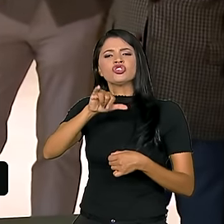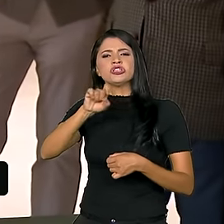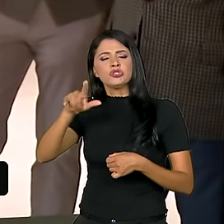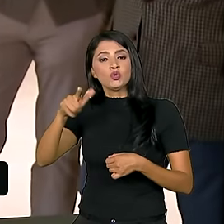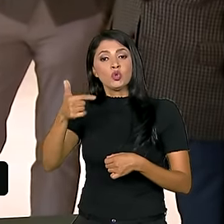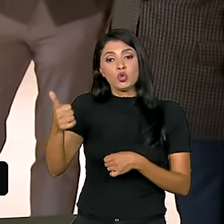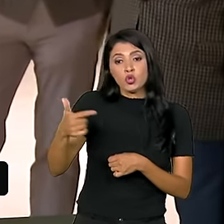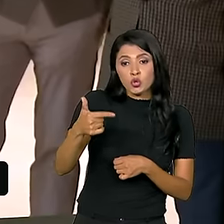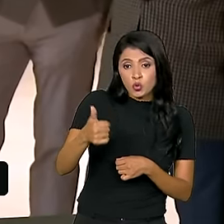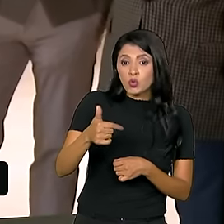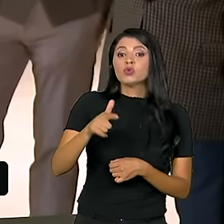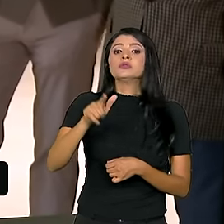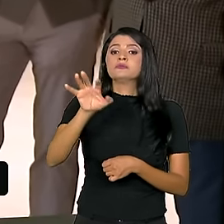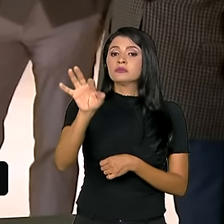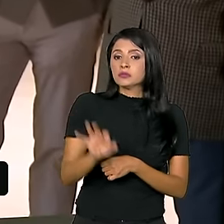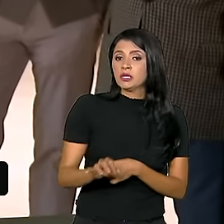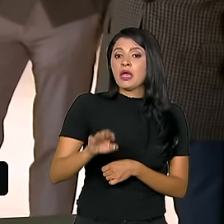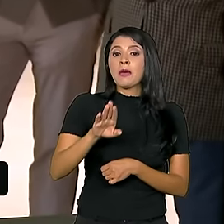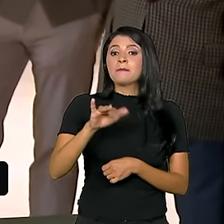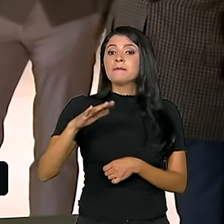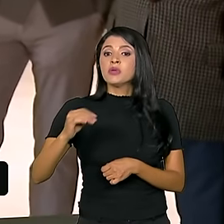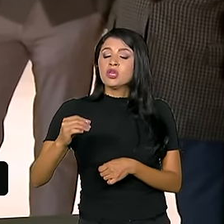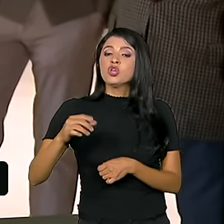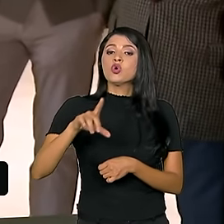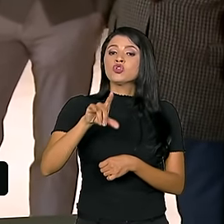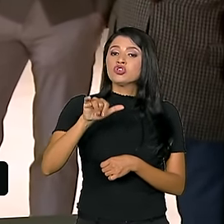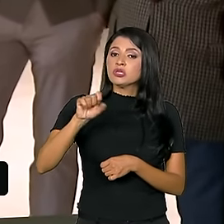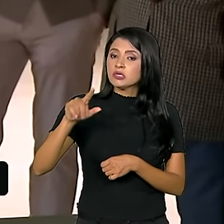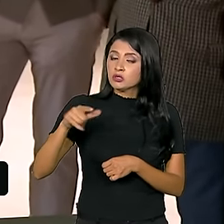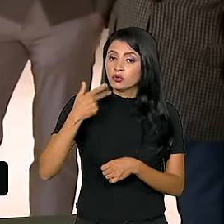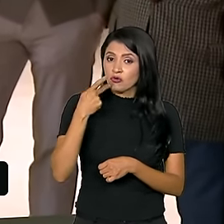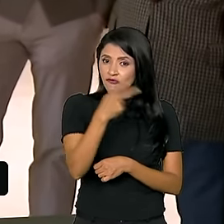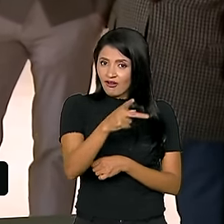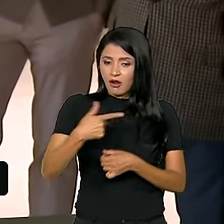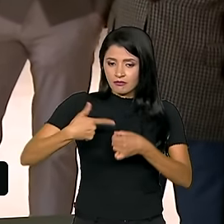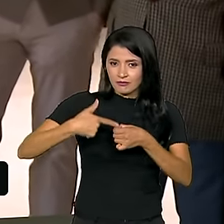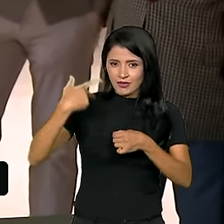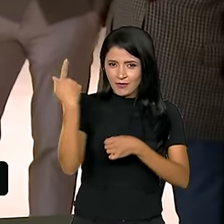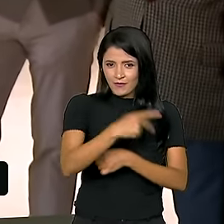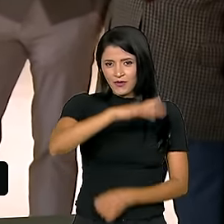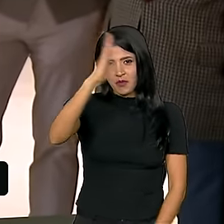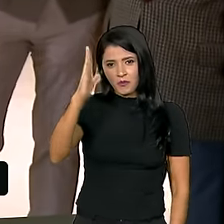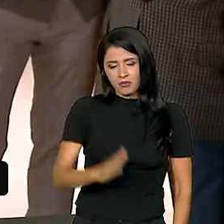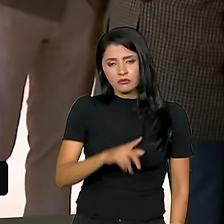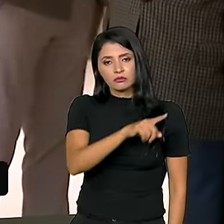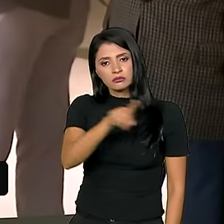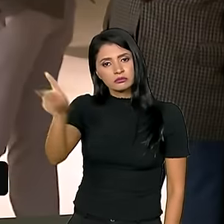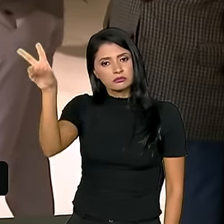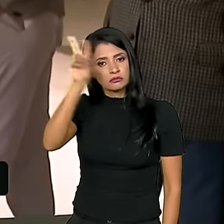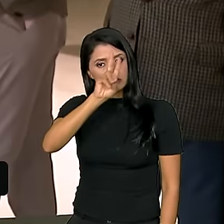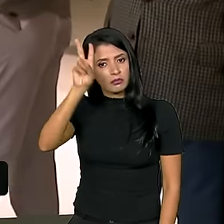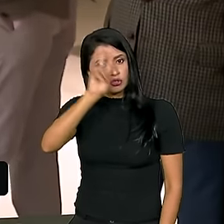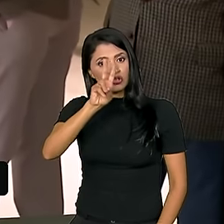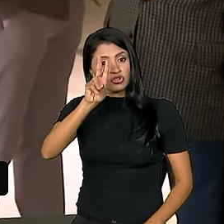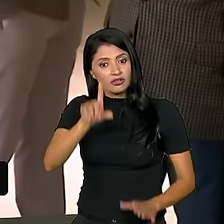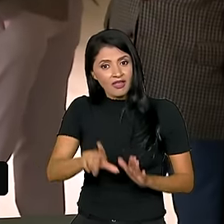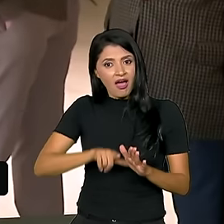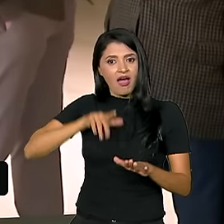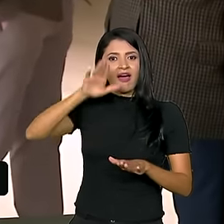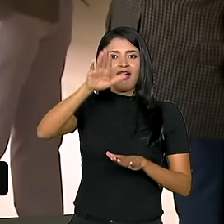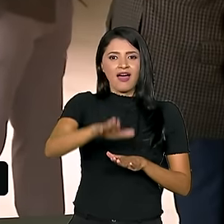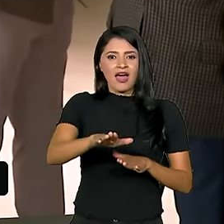biodiesel. Quando a gente fala de combustível no Brasil, vocês têm que lembrar que nós estamos um passo à frente dos outros.